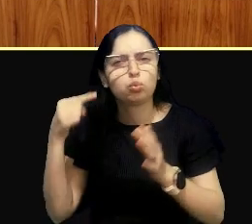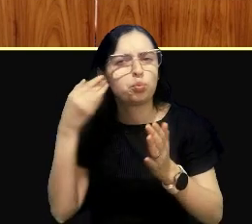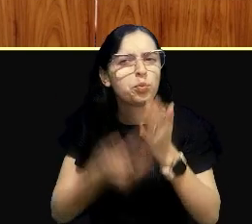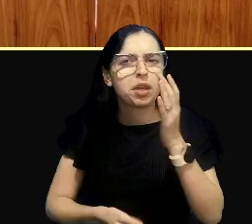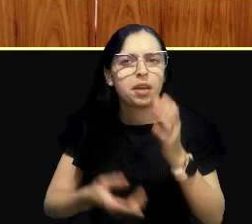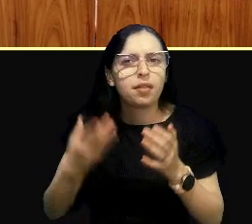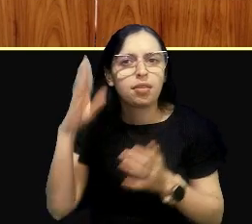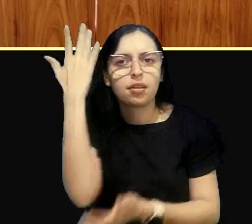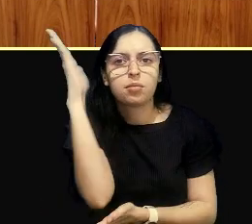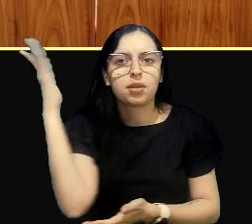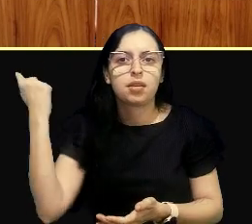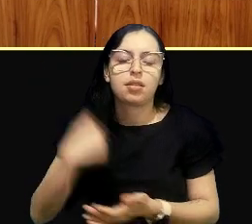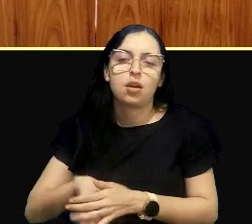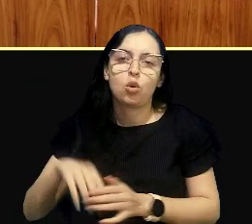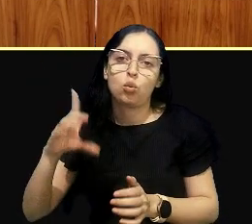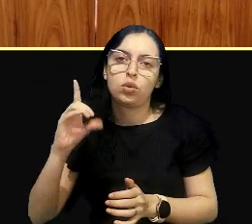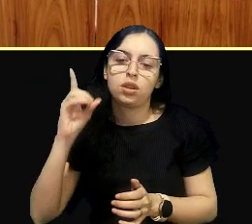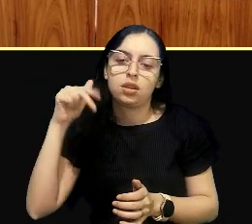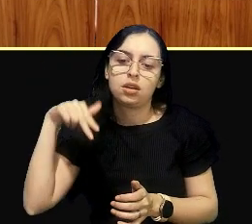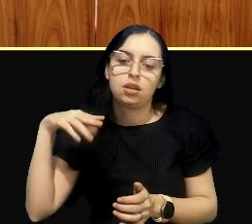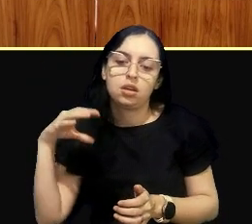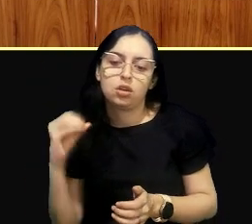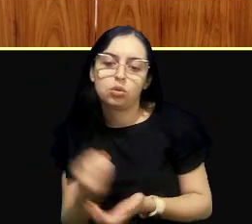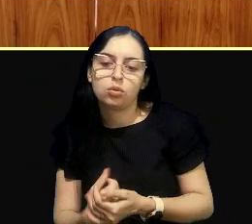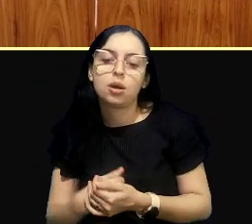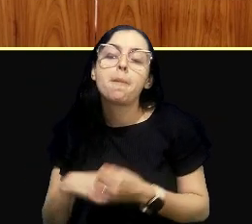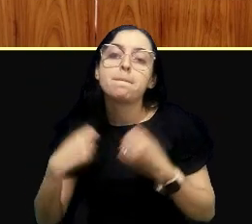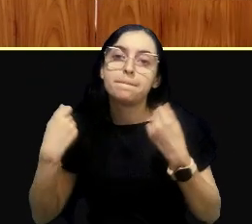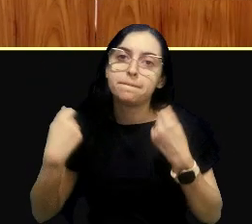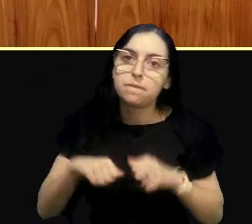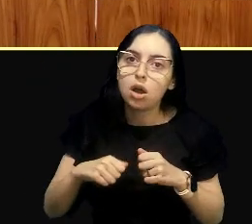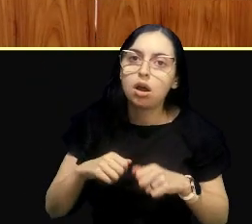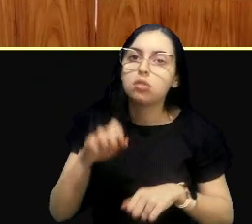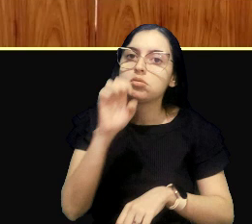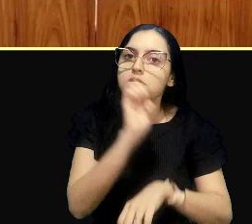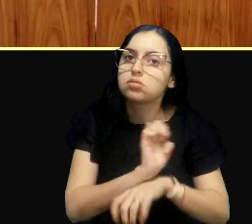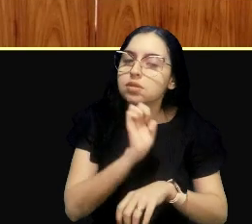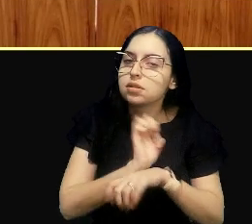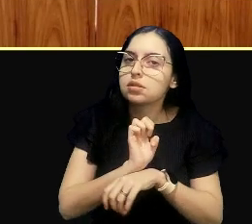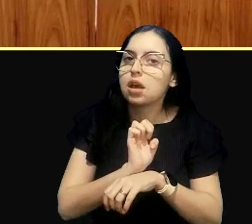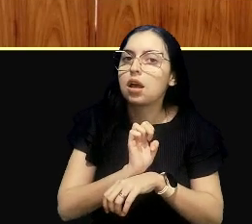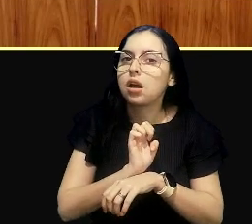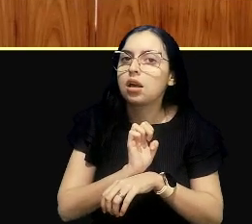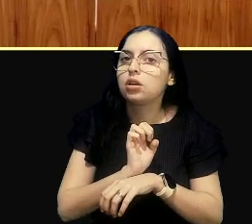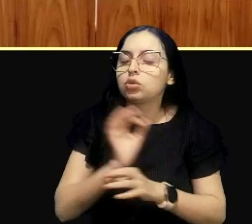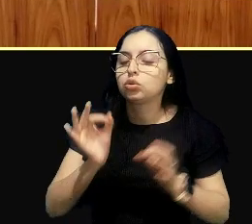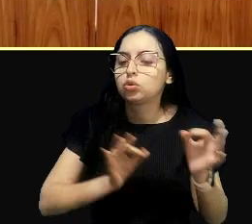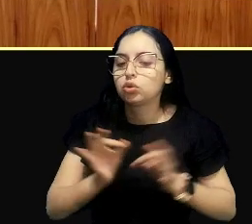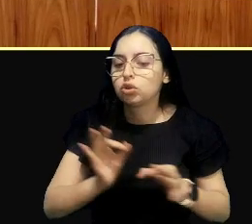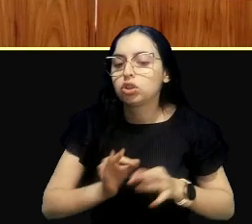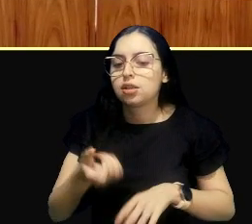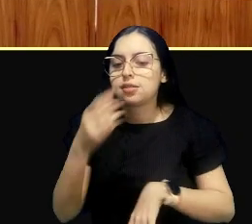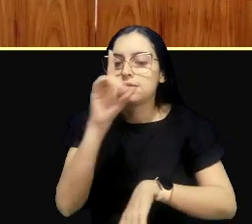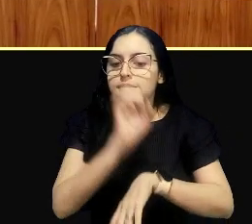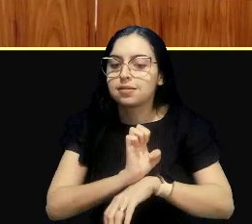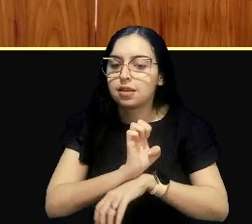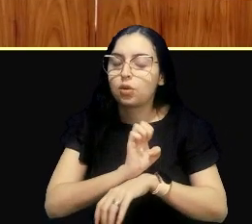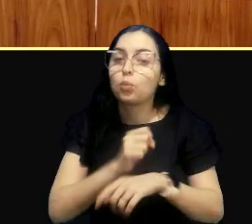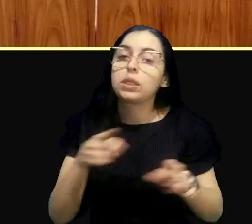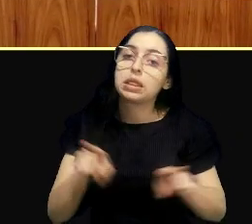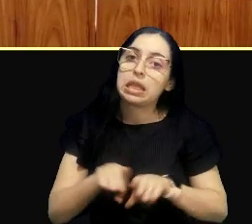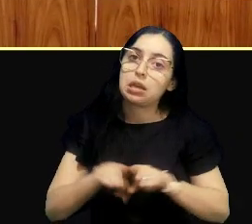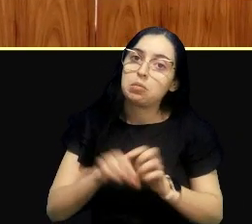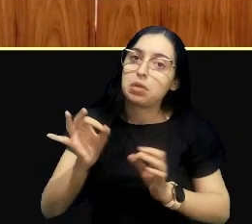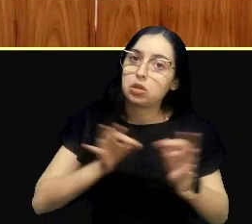pode ensejar a atuação dos Estados, da Justiça Estadual e também da Justiça Federal